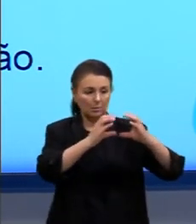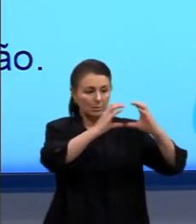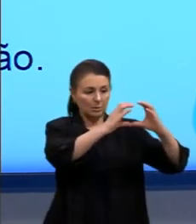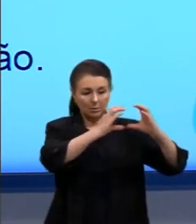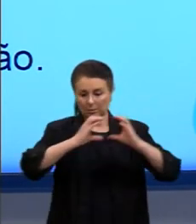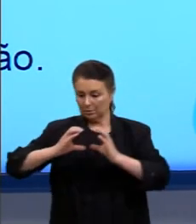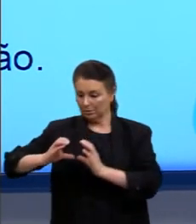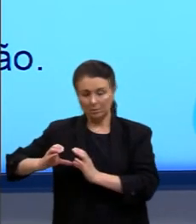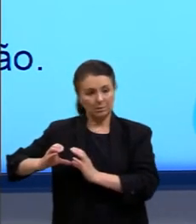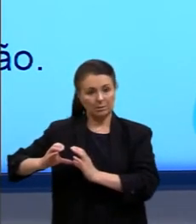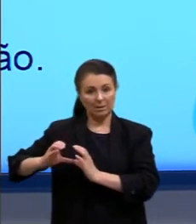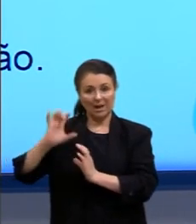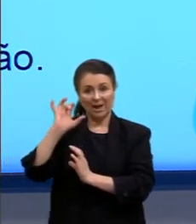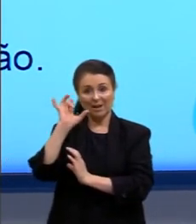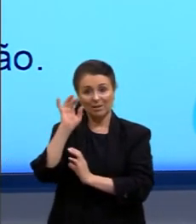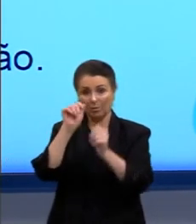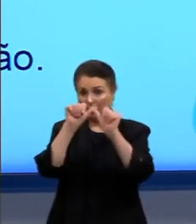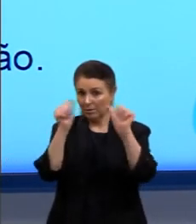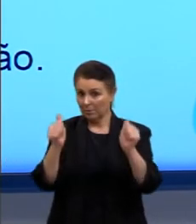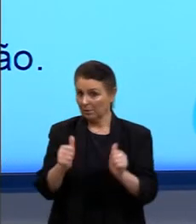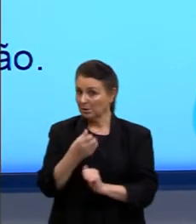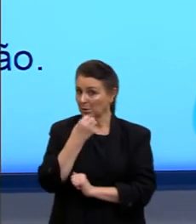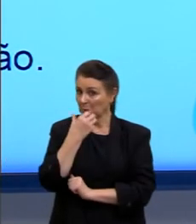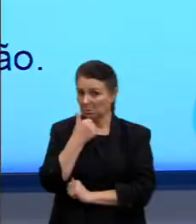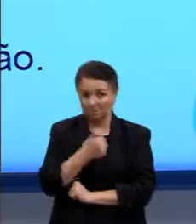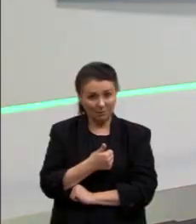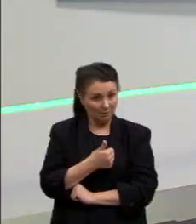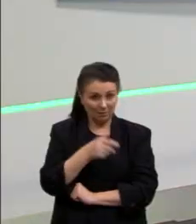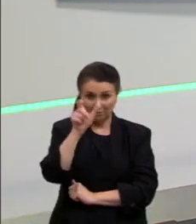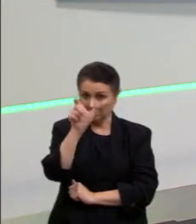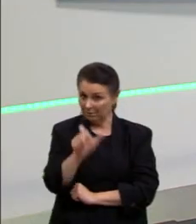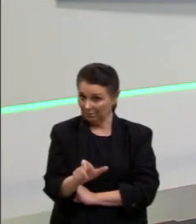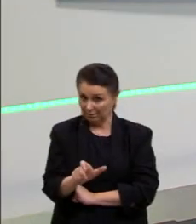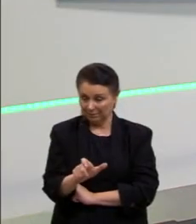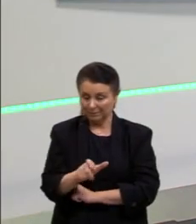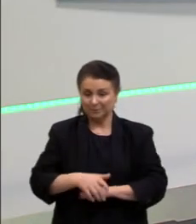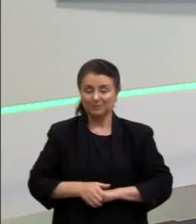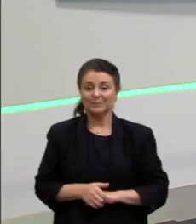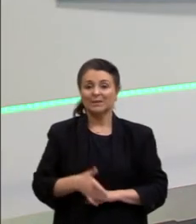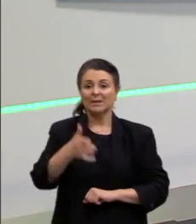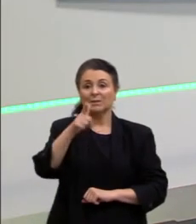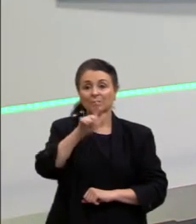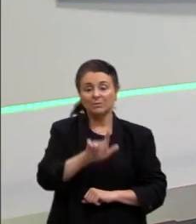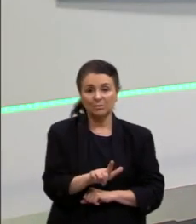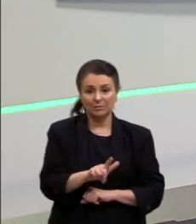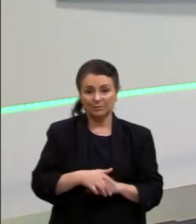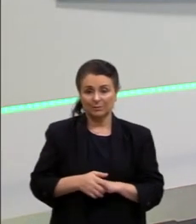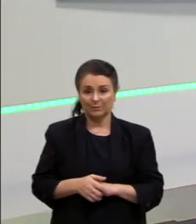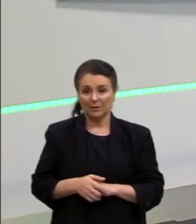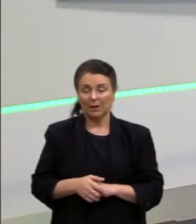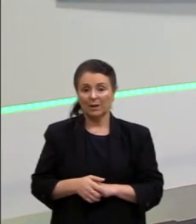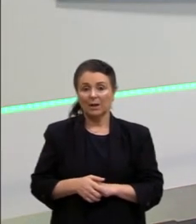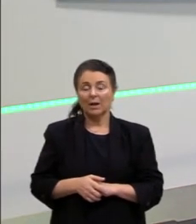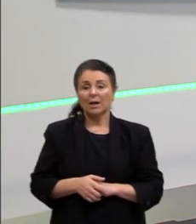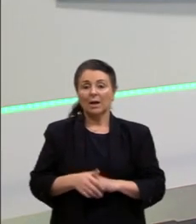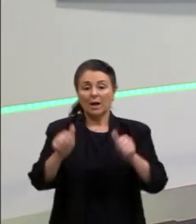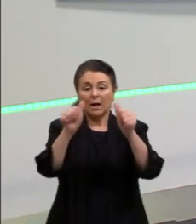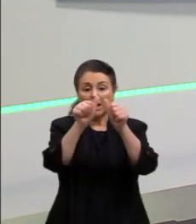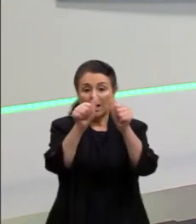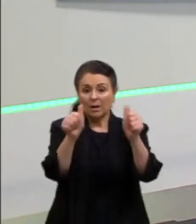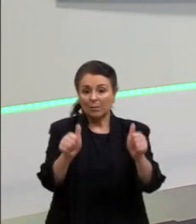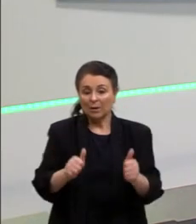está visualizando aqui. Está tudo bem com essa pessoa. Então, de novo, gente, vejam que a imagem, ela